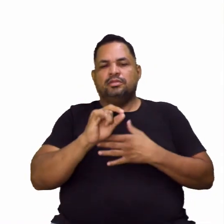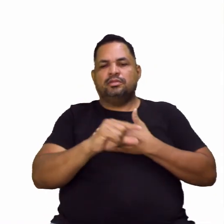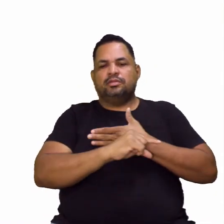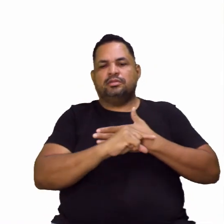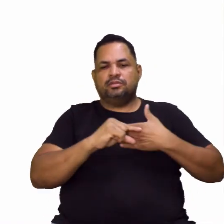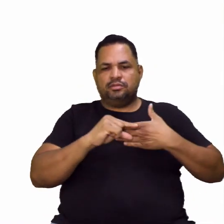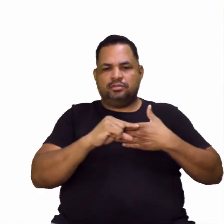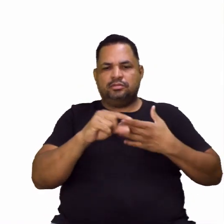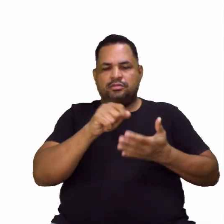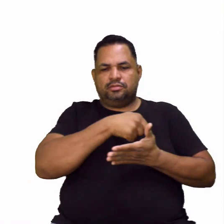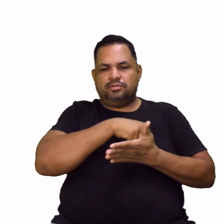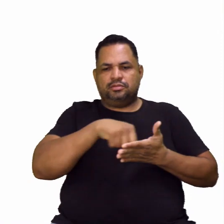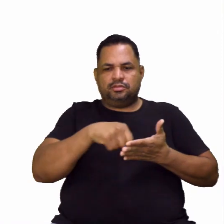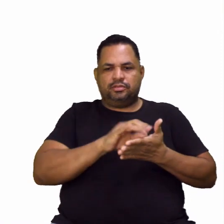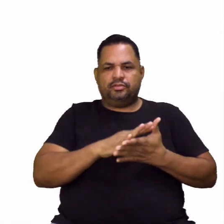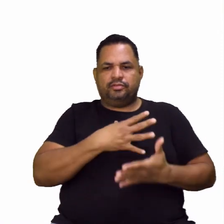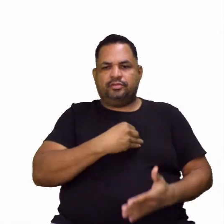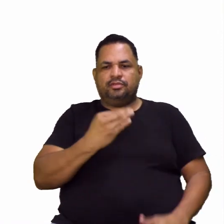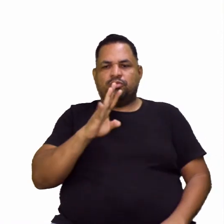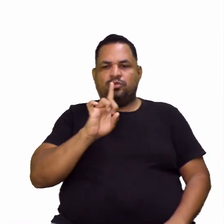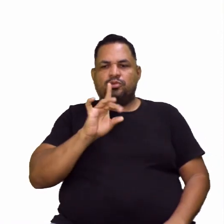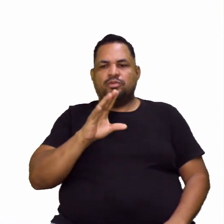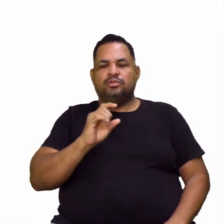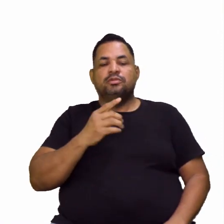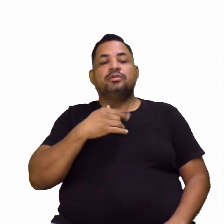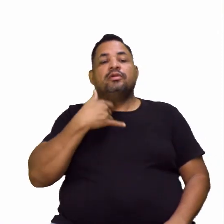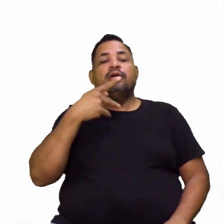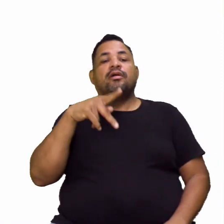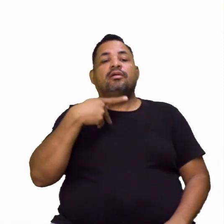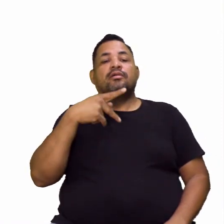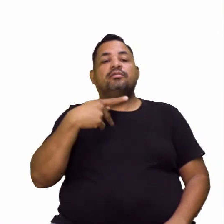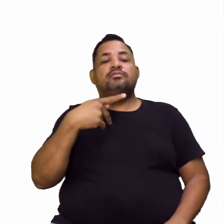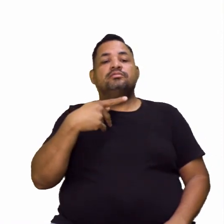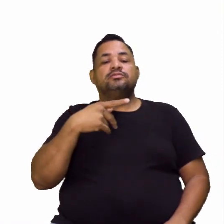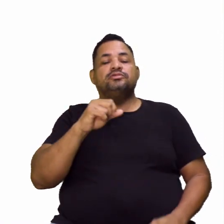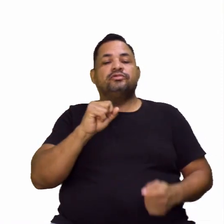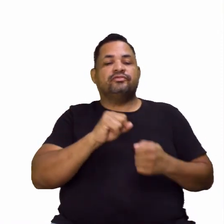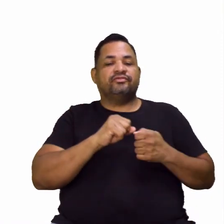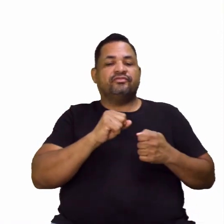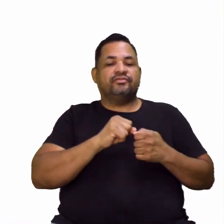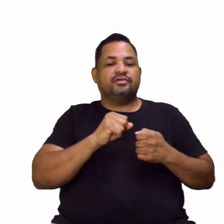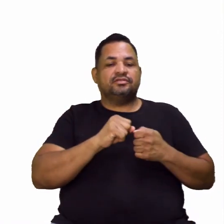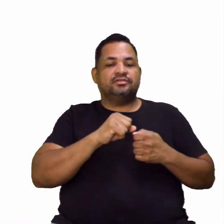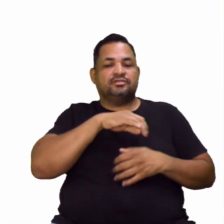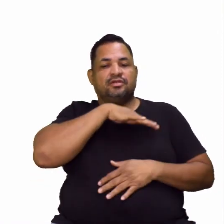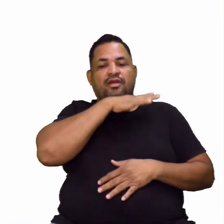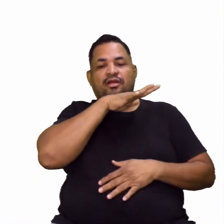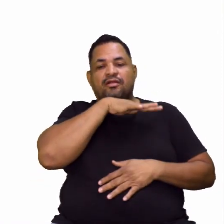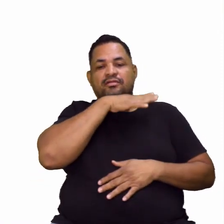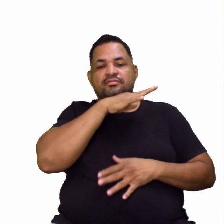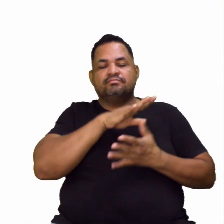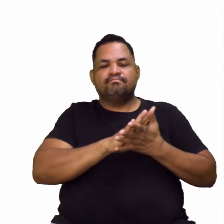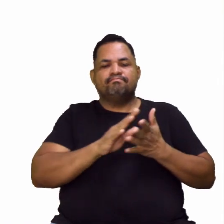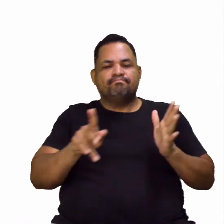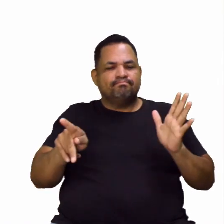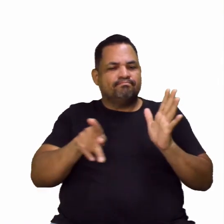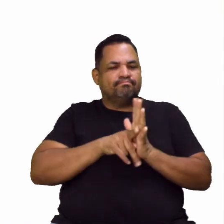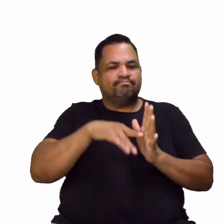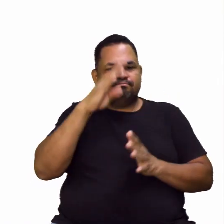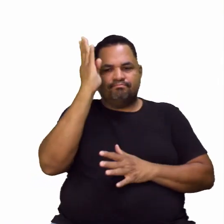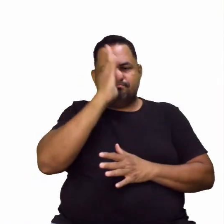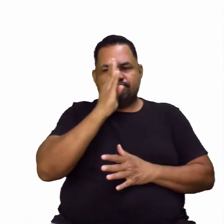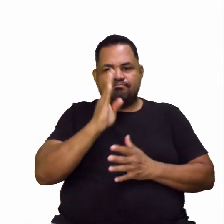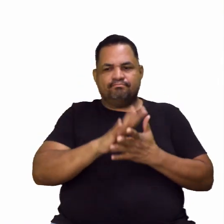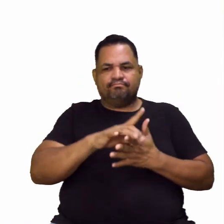filha Dulce e contou, ó. Estou fazendo uns bichos bem brasileiros,